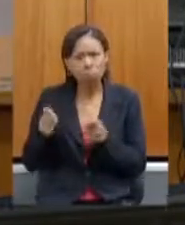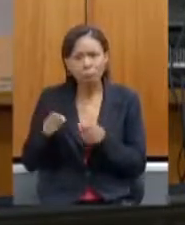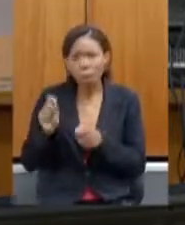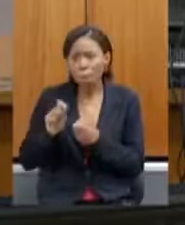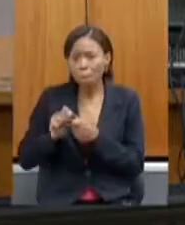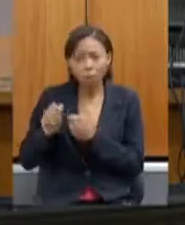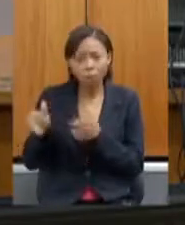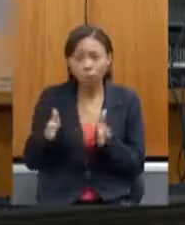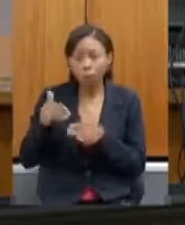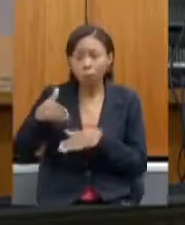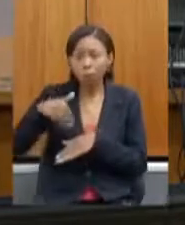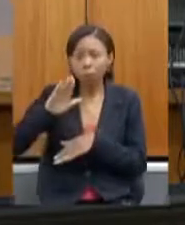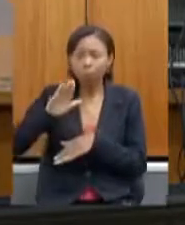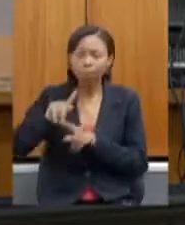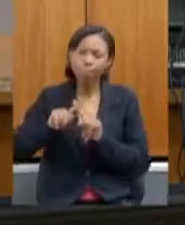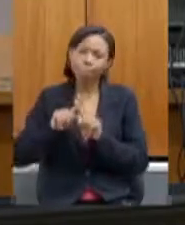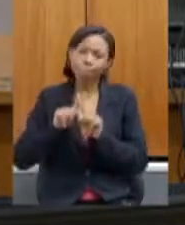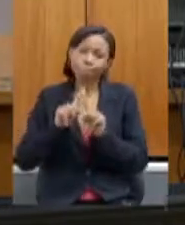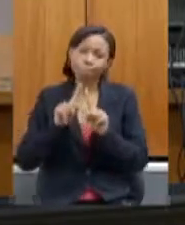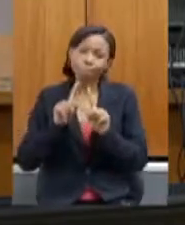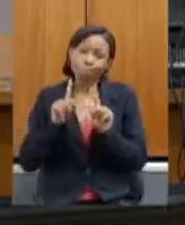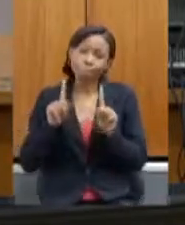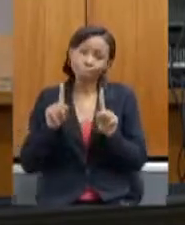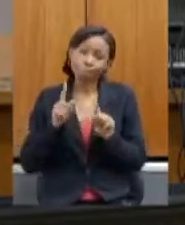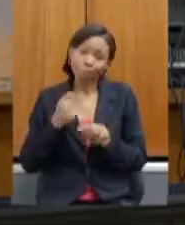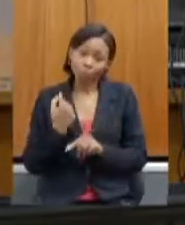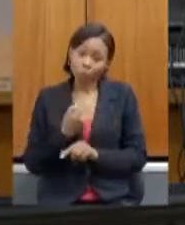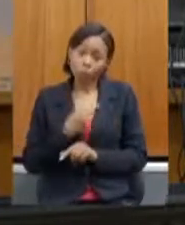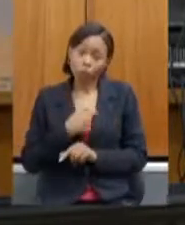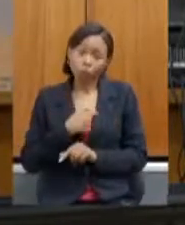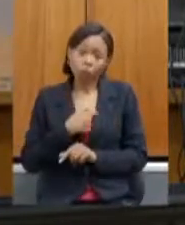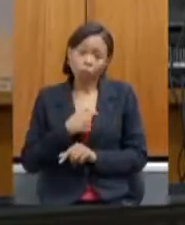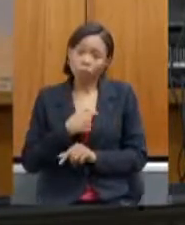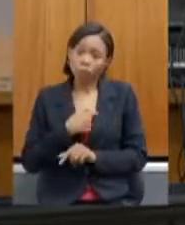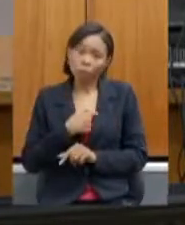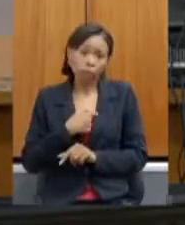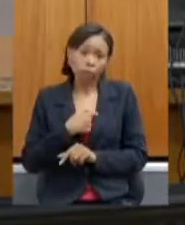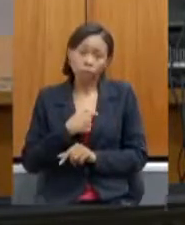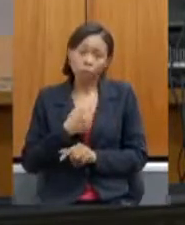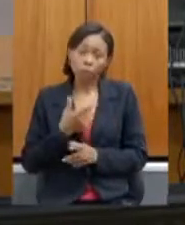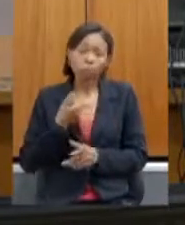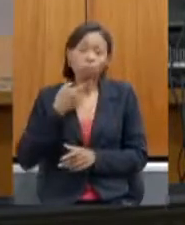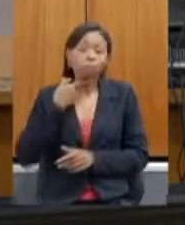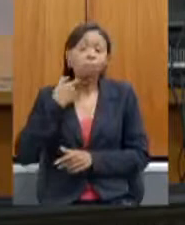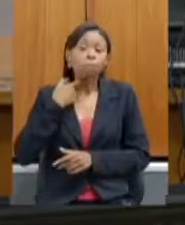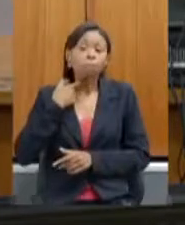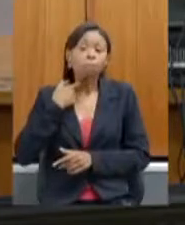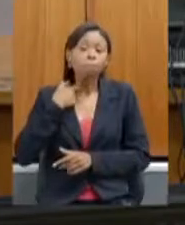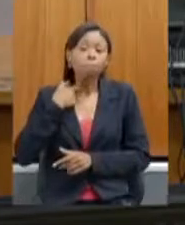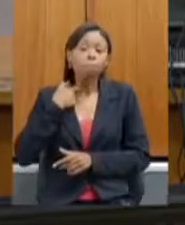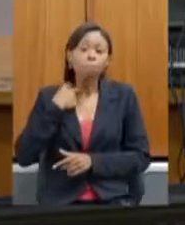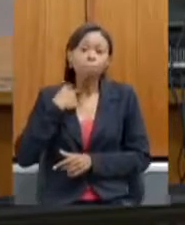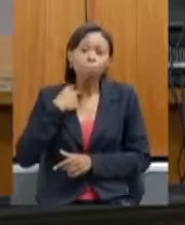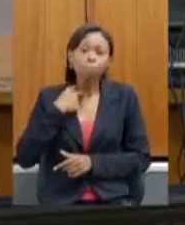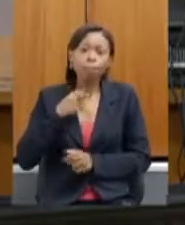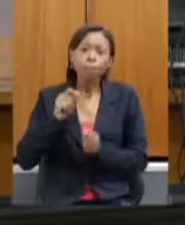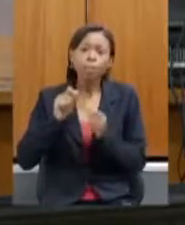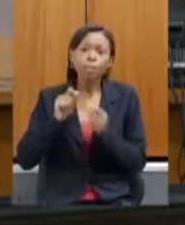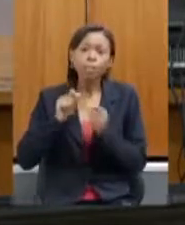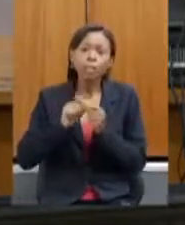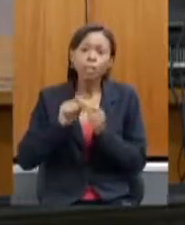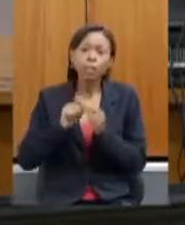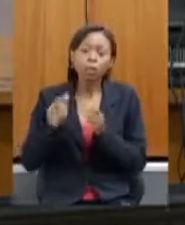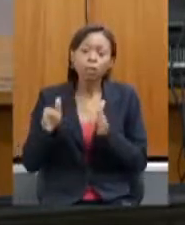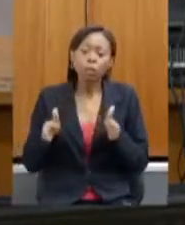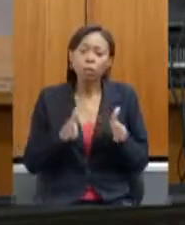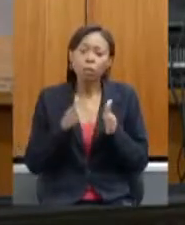mas nós somos ávidos, estamos loucos para produzir água e não